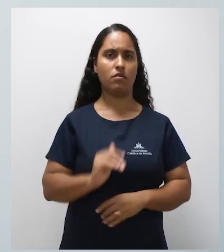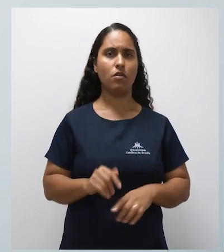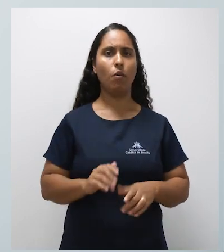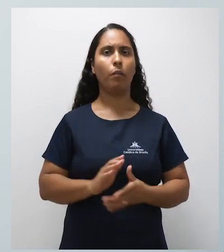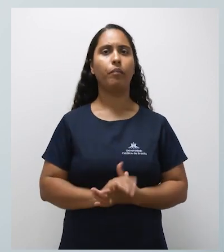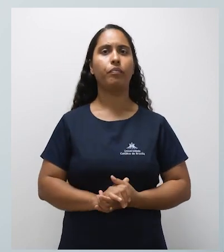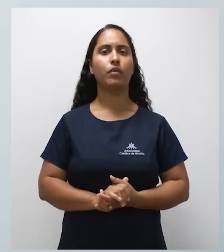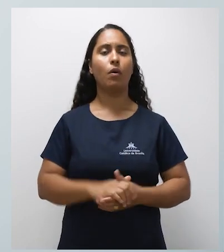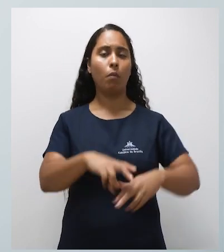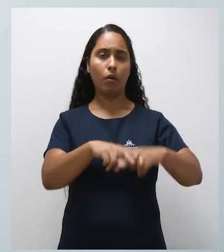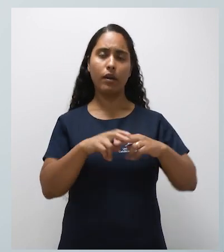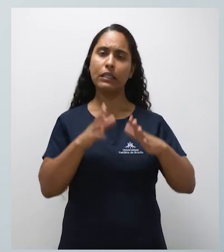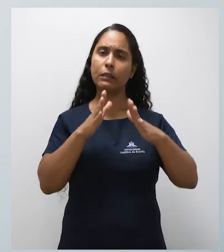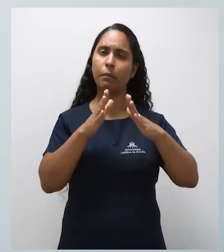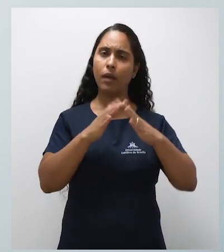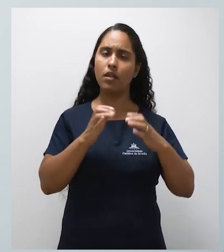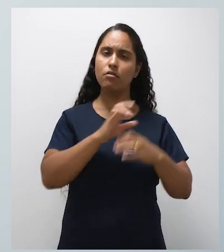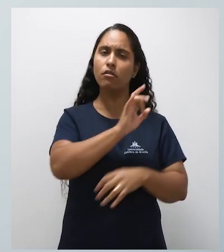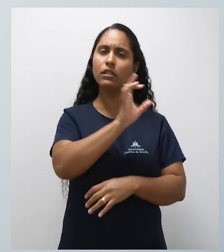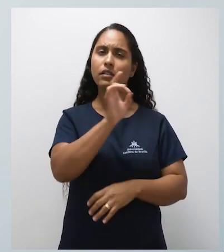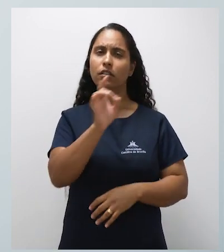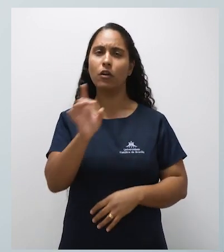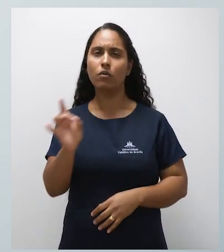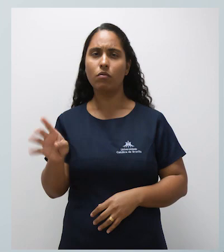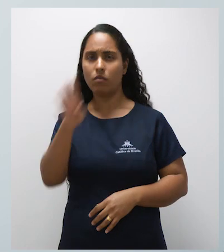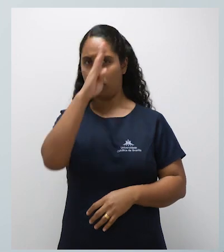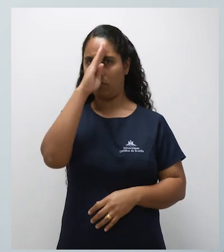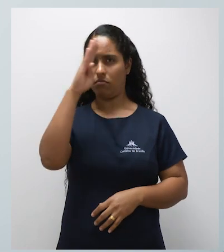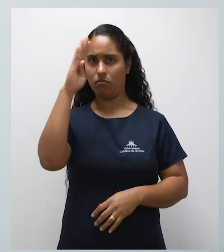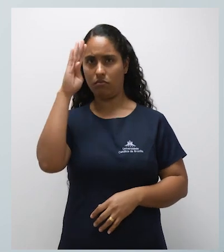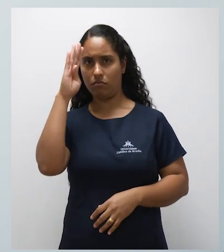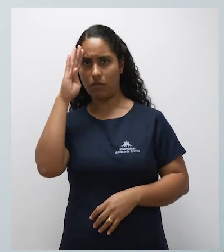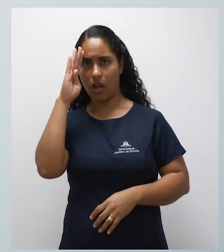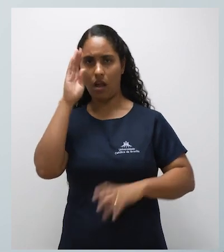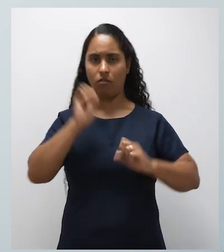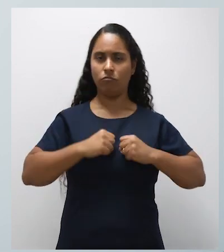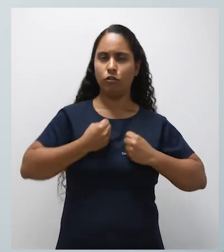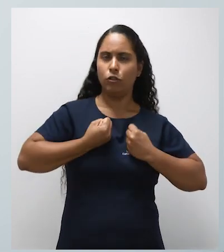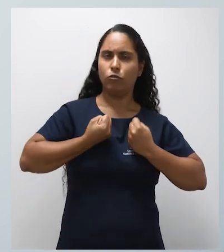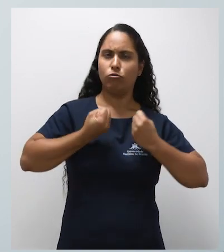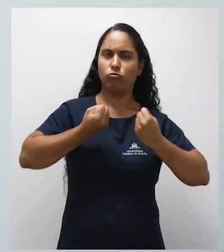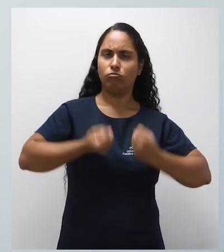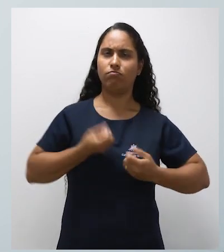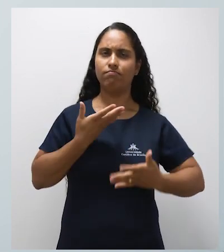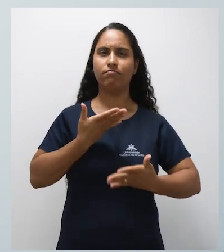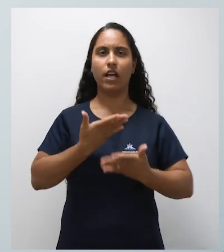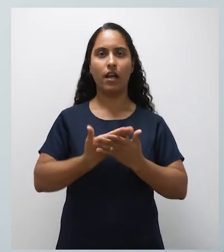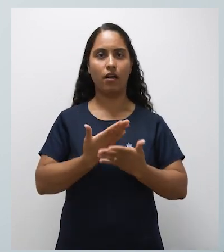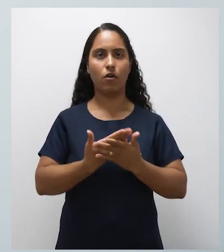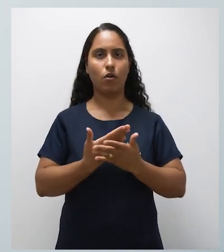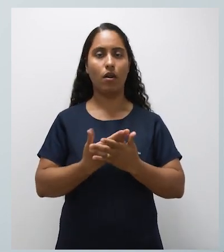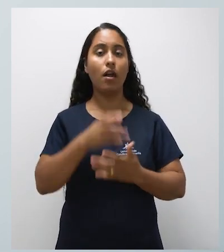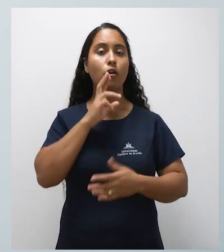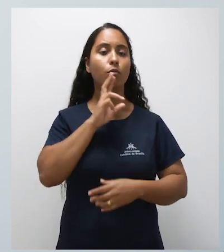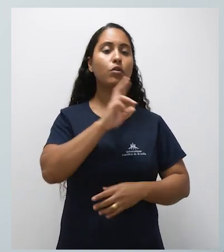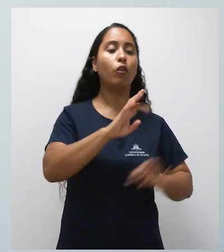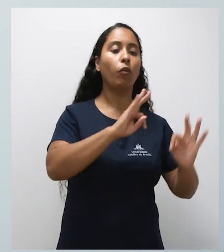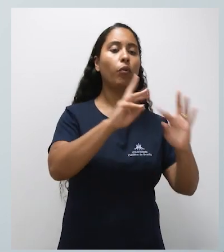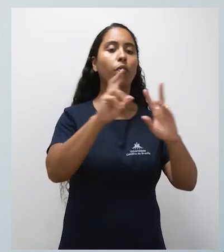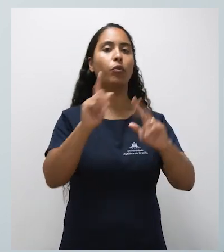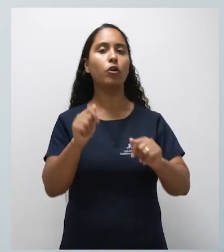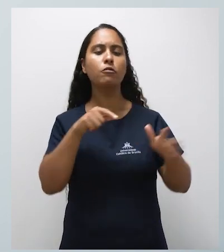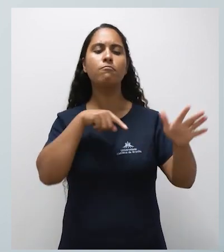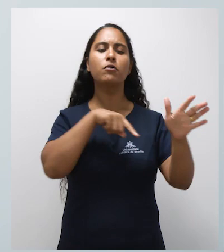educação superior do Brasil. Por isso, peço a cada estudante muito